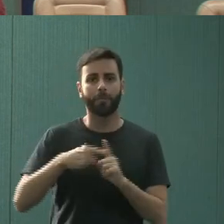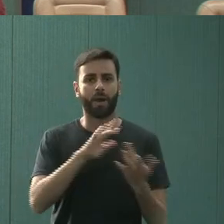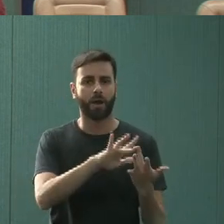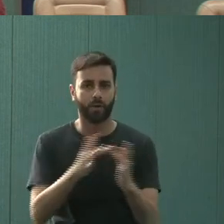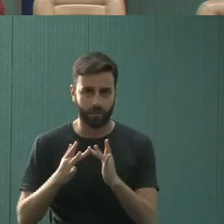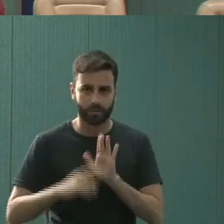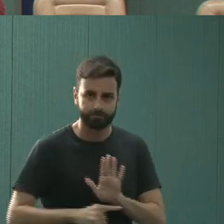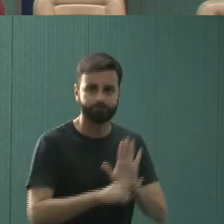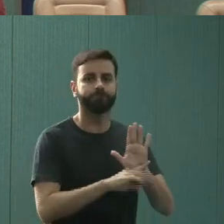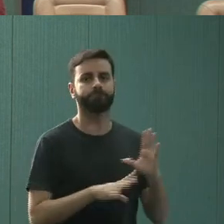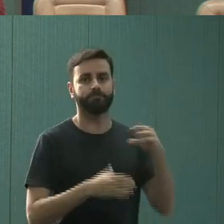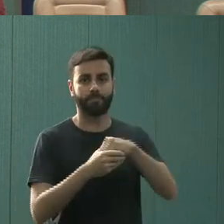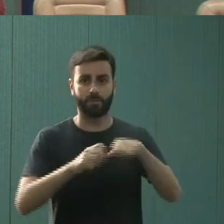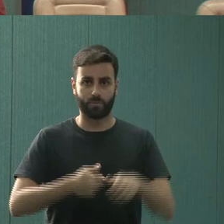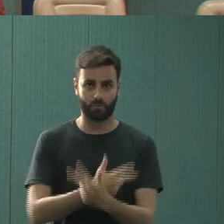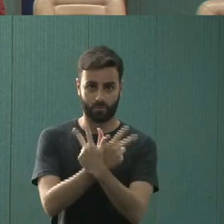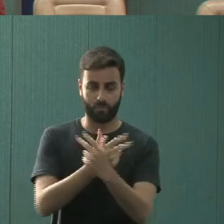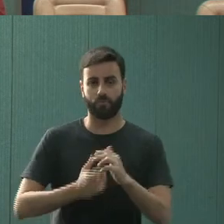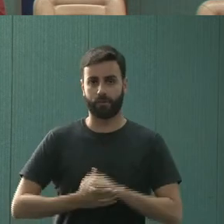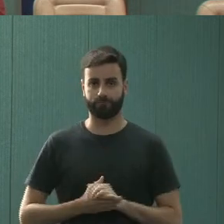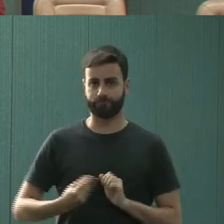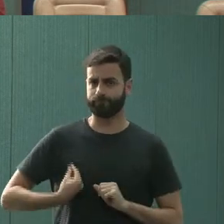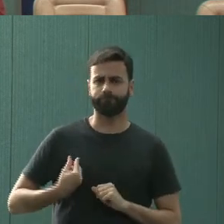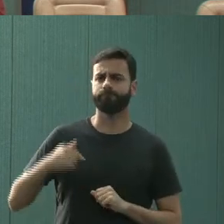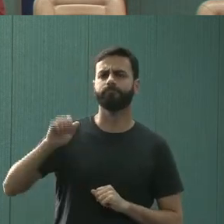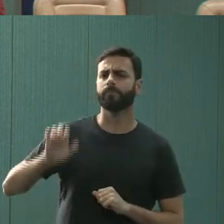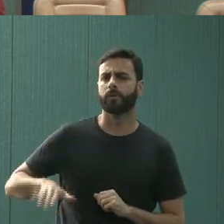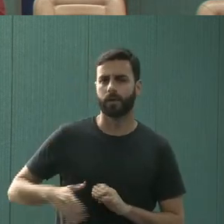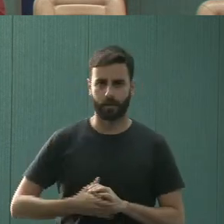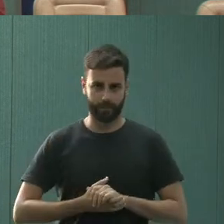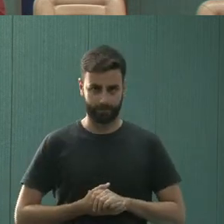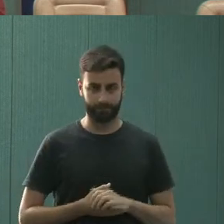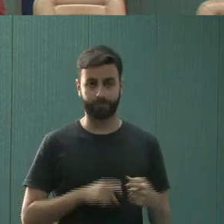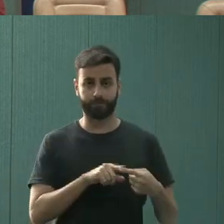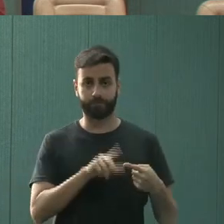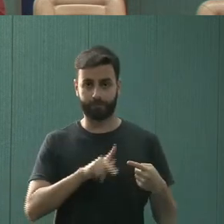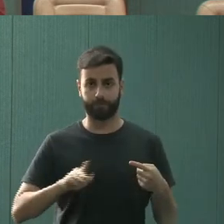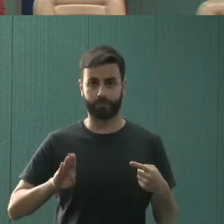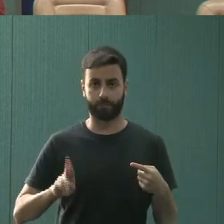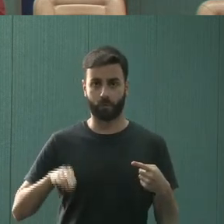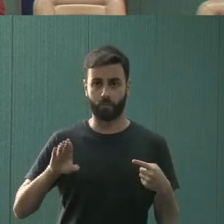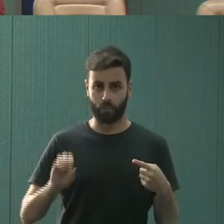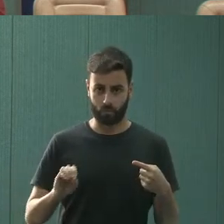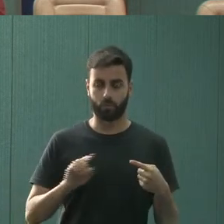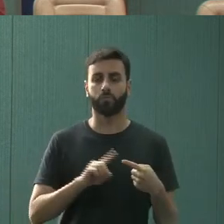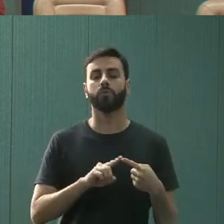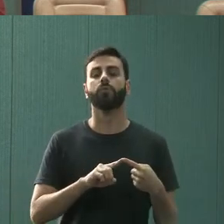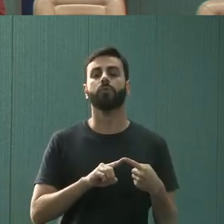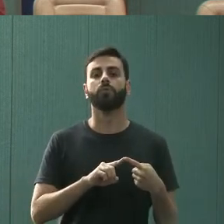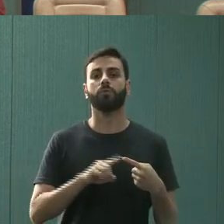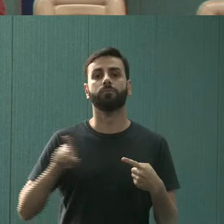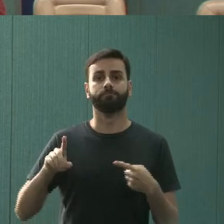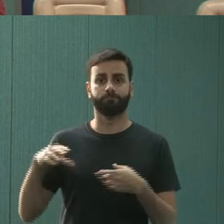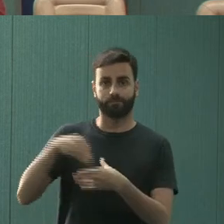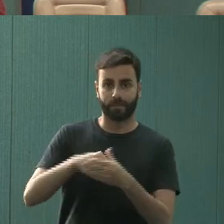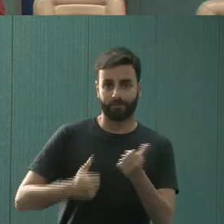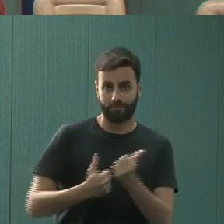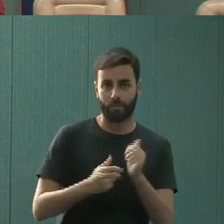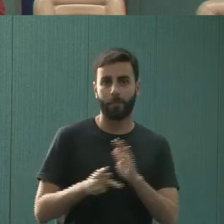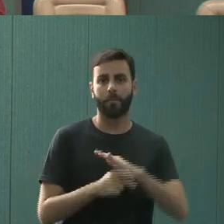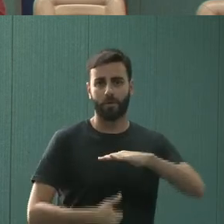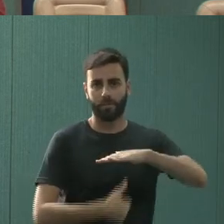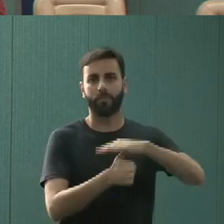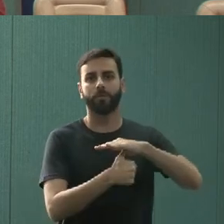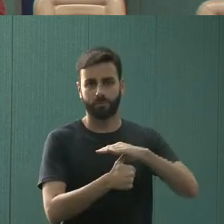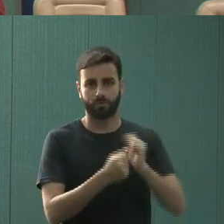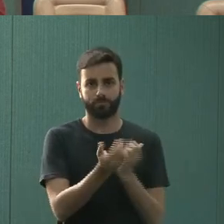acolhimento na UFV. Participam dessa mesa o professor Bruno Davi Henriquez, que é assessor de saúde da